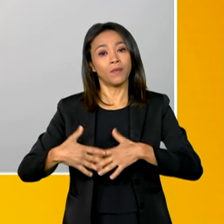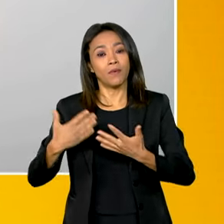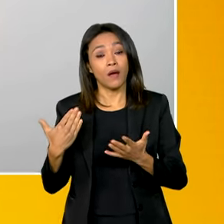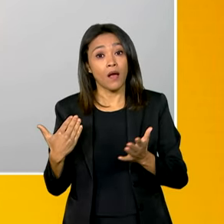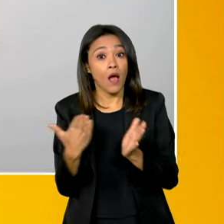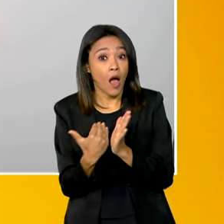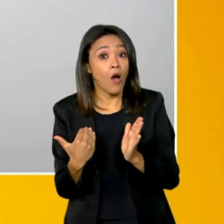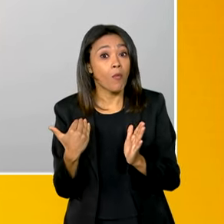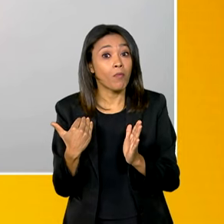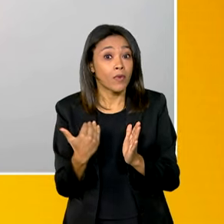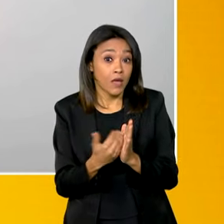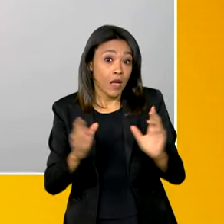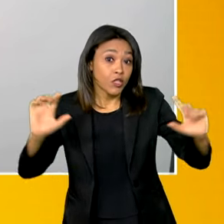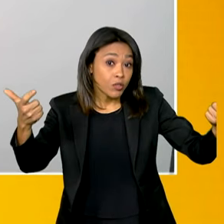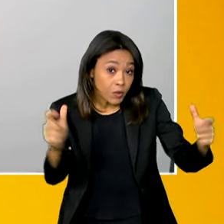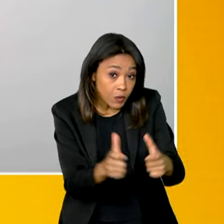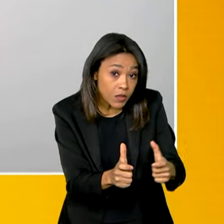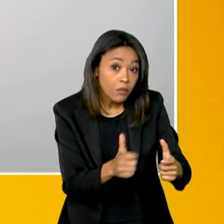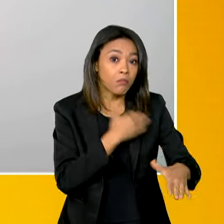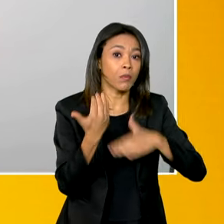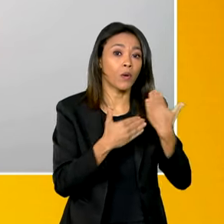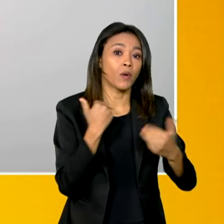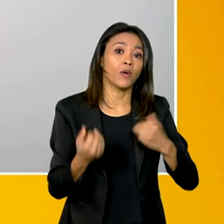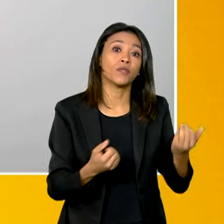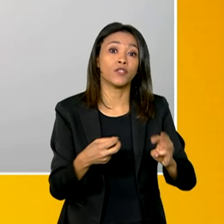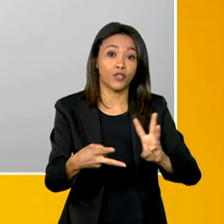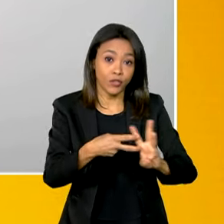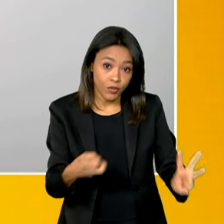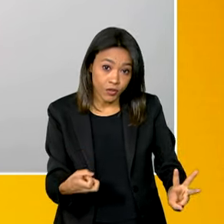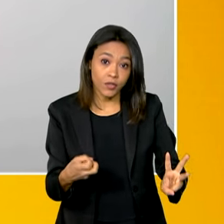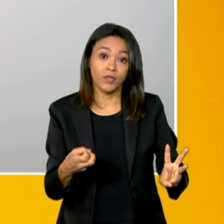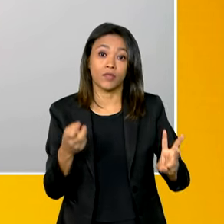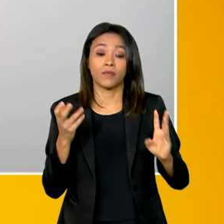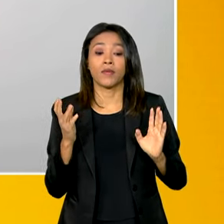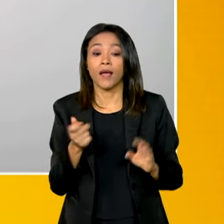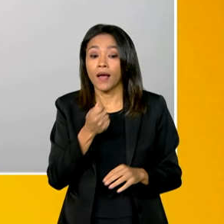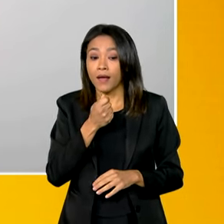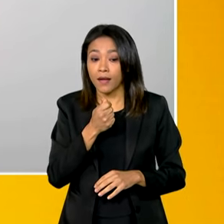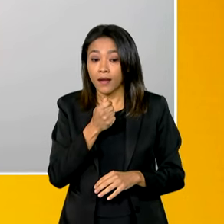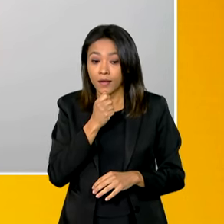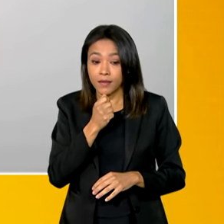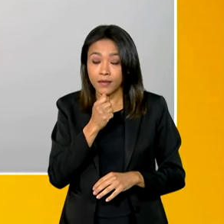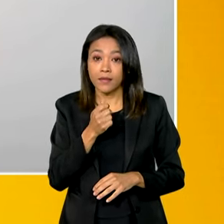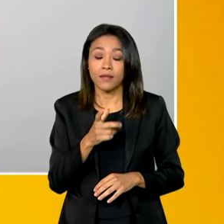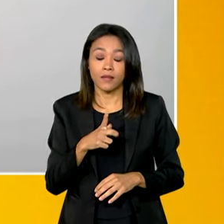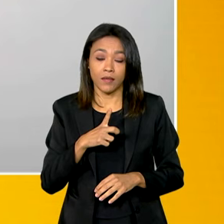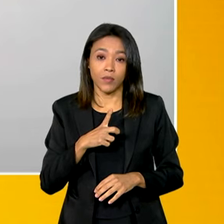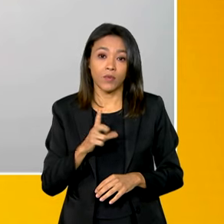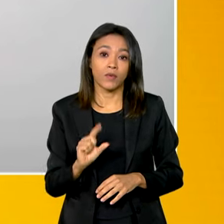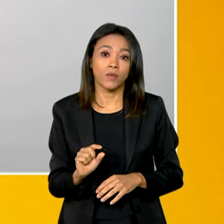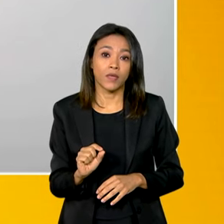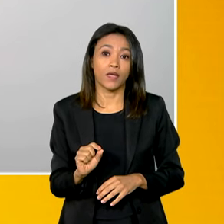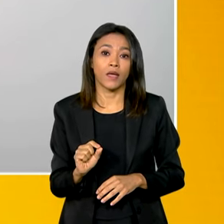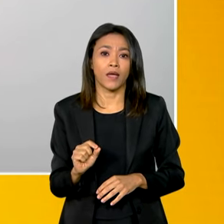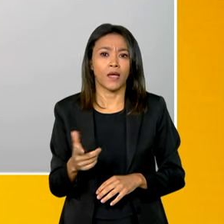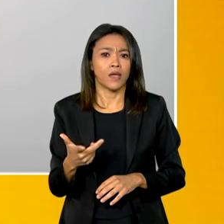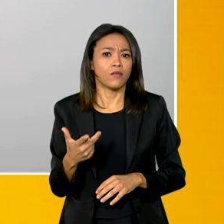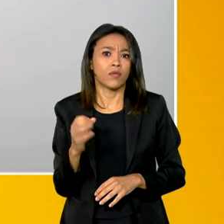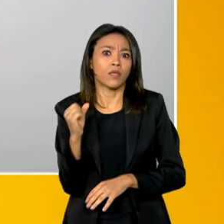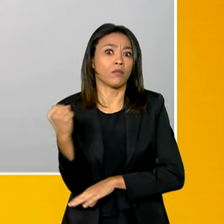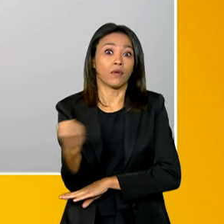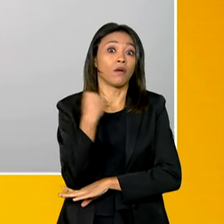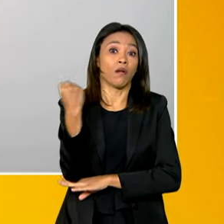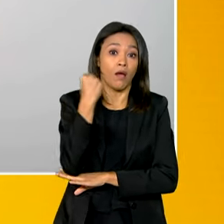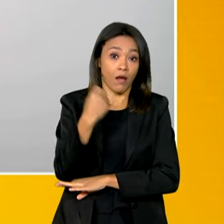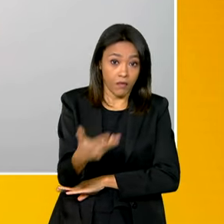taxa dos óbitos, porque a gente teve, né, tem uma espinha ainda instalada, mas agora já menos agravada,